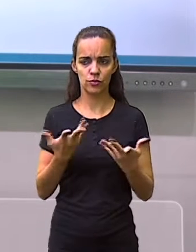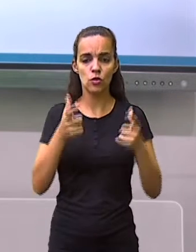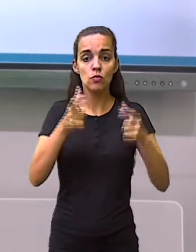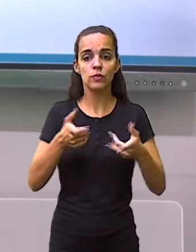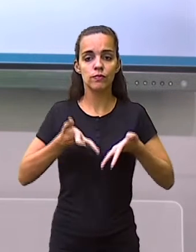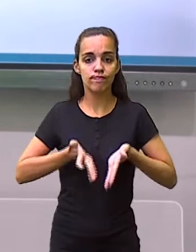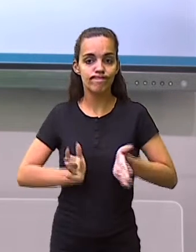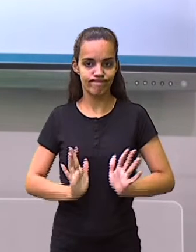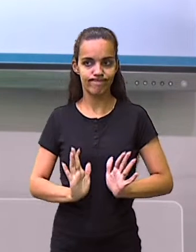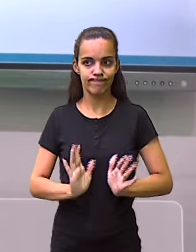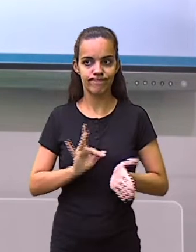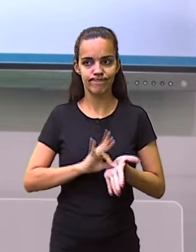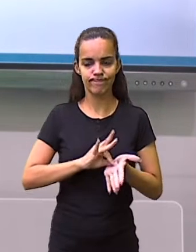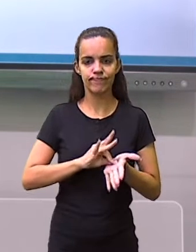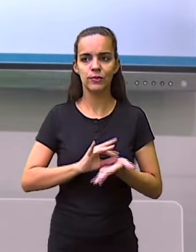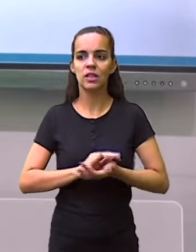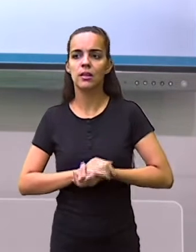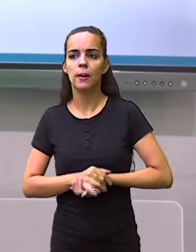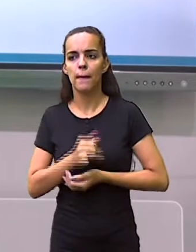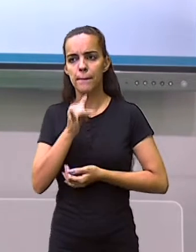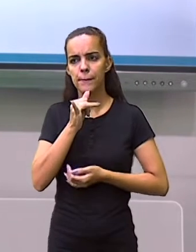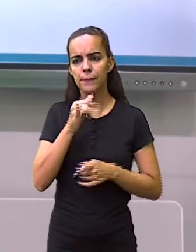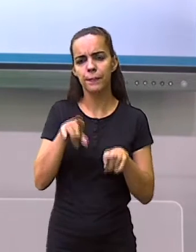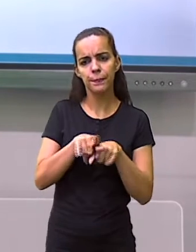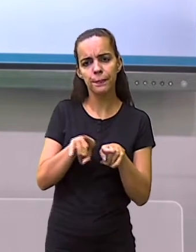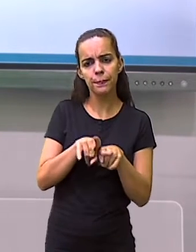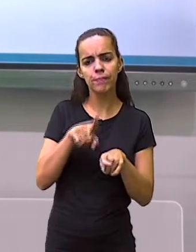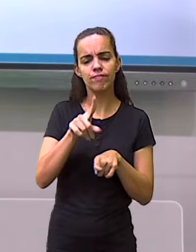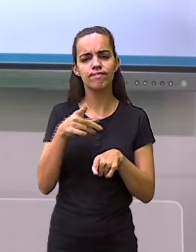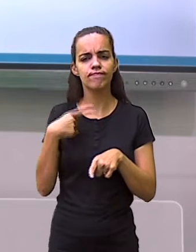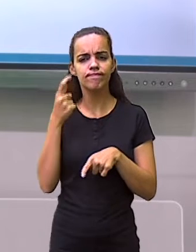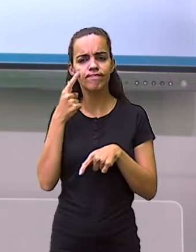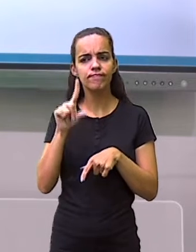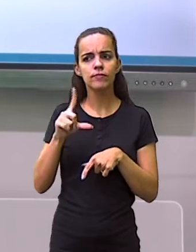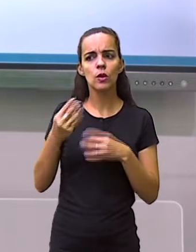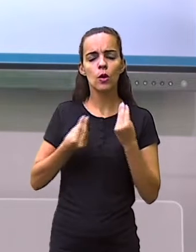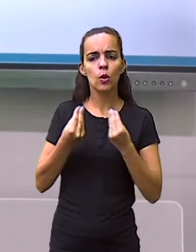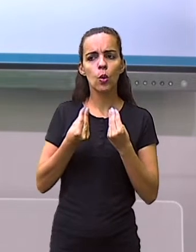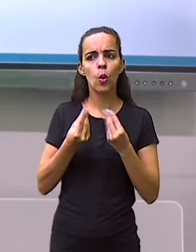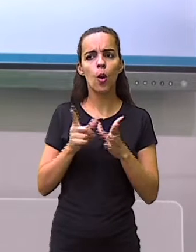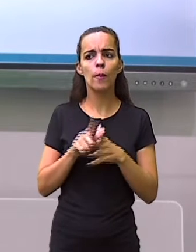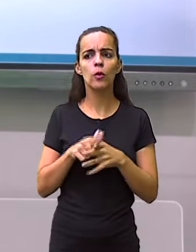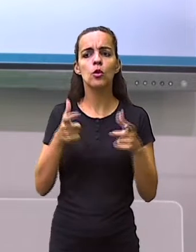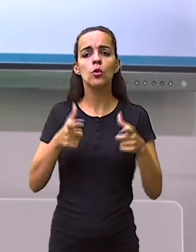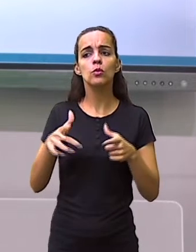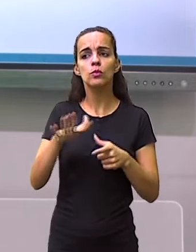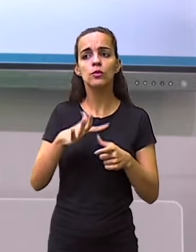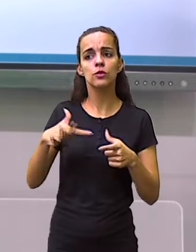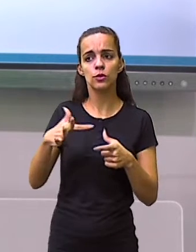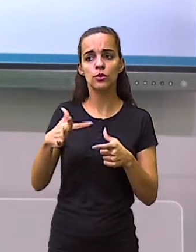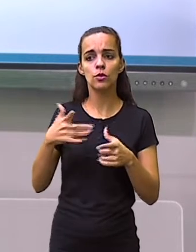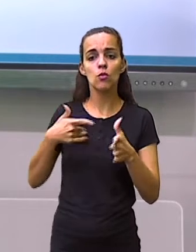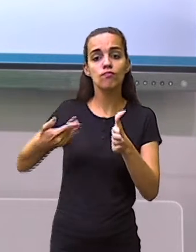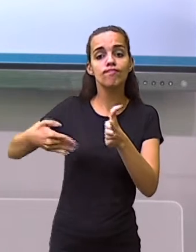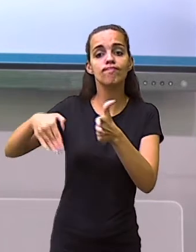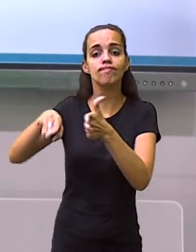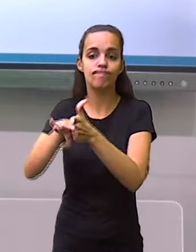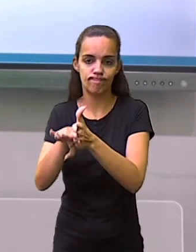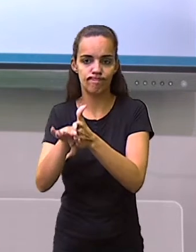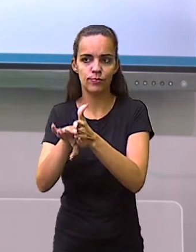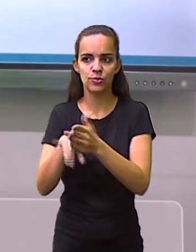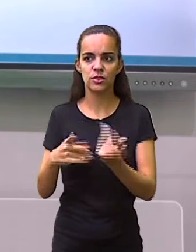origem do indivíduo e também a sua expectativa de melhoria no local de destino,